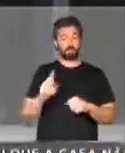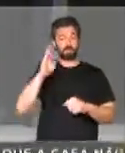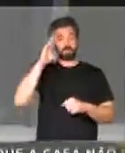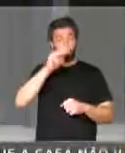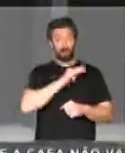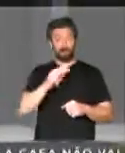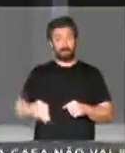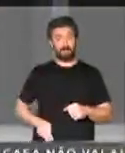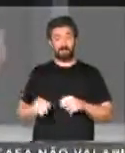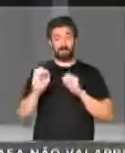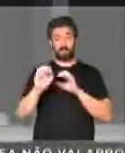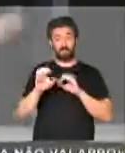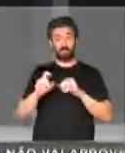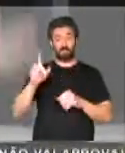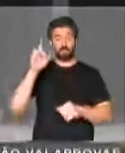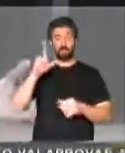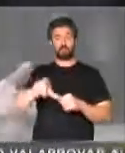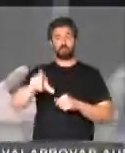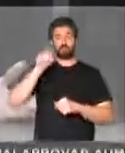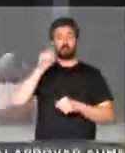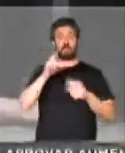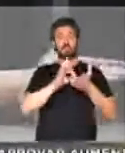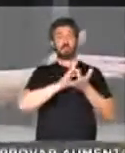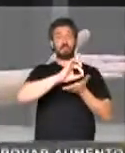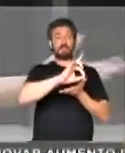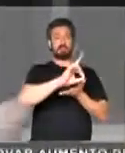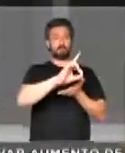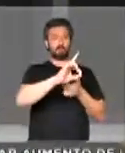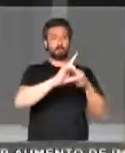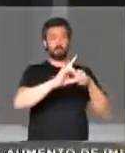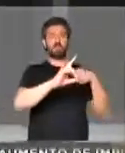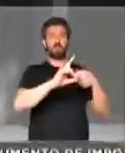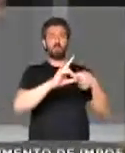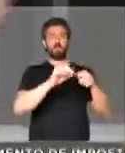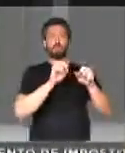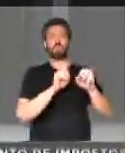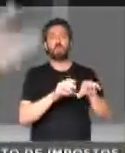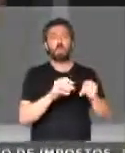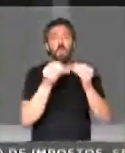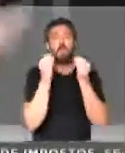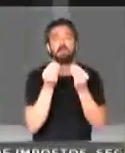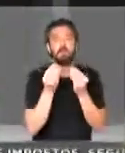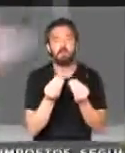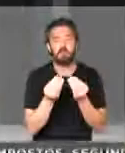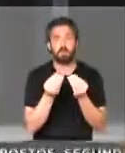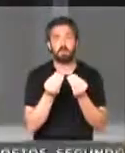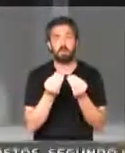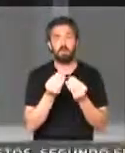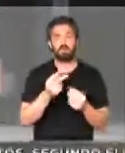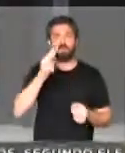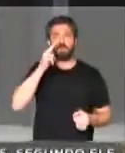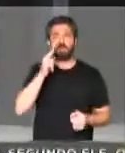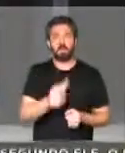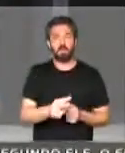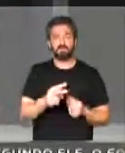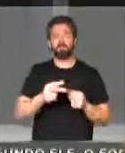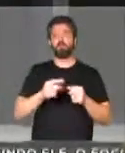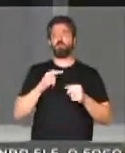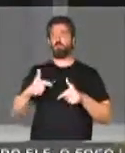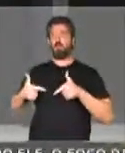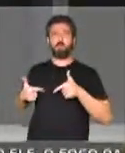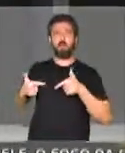sobretudo o ministro de Educação, elegem como inimigo a educação. Num país em que nós vemos uma verdadeira